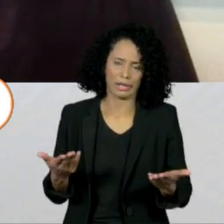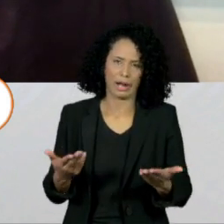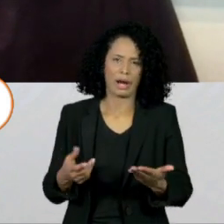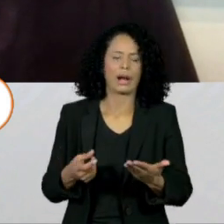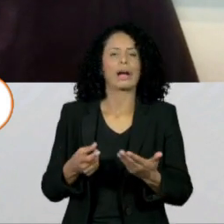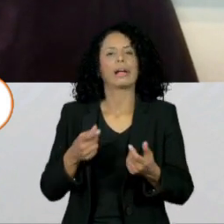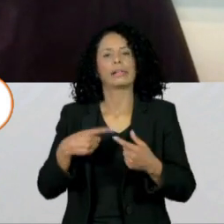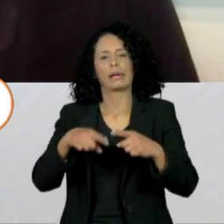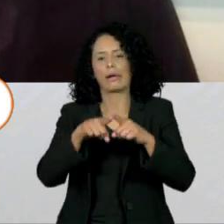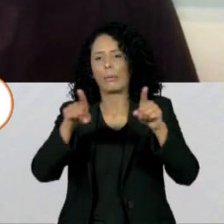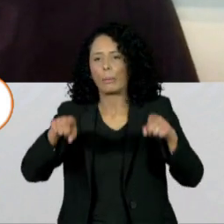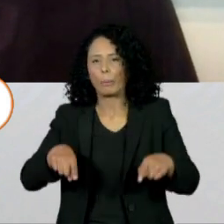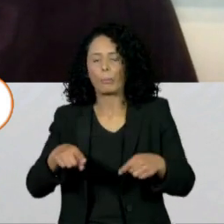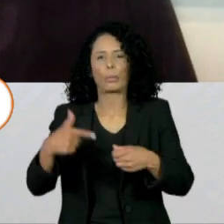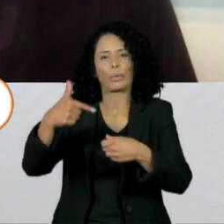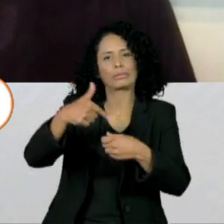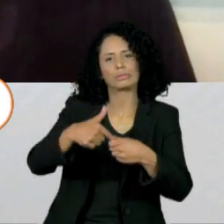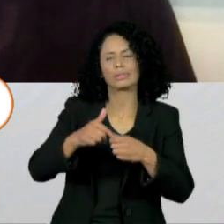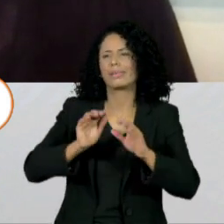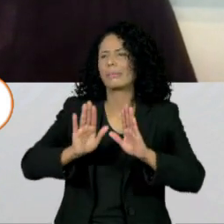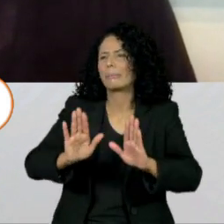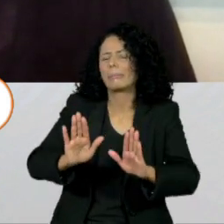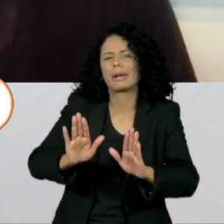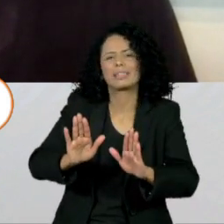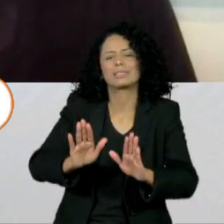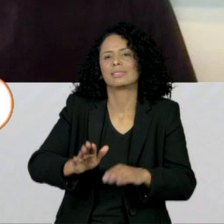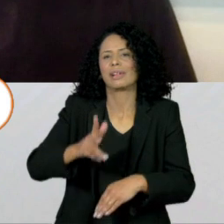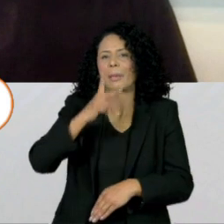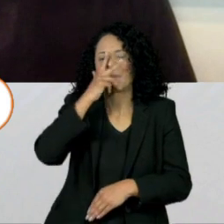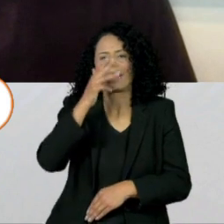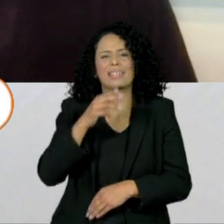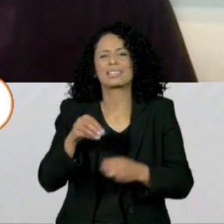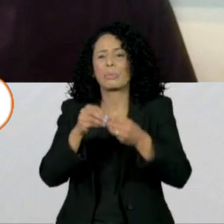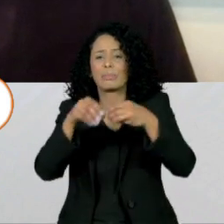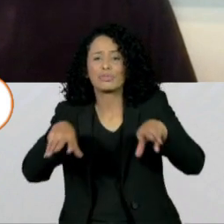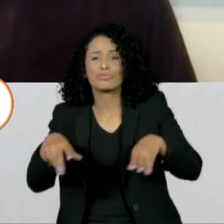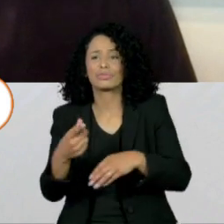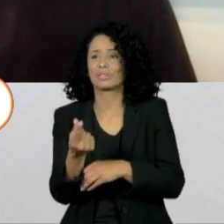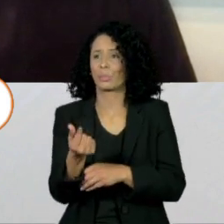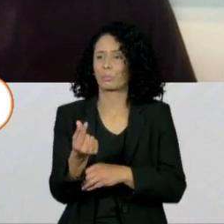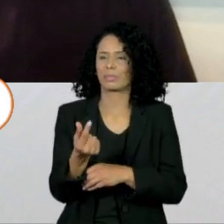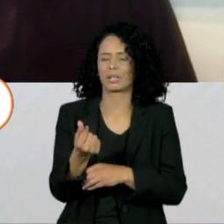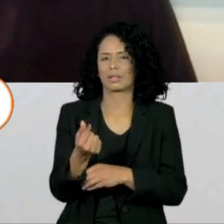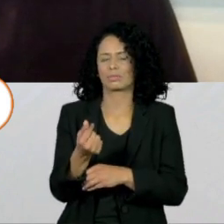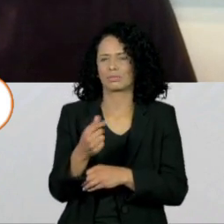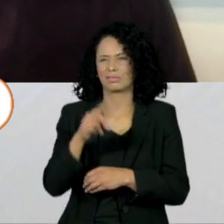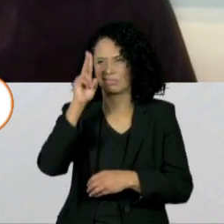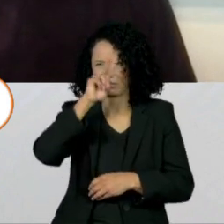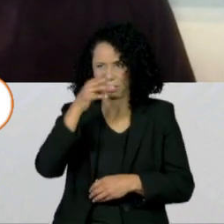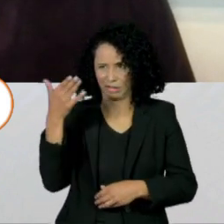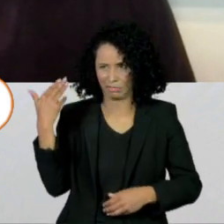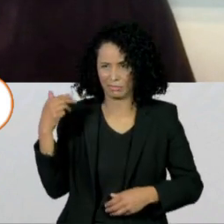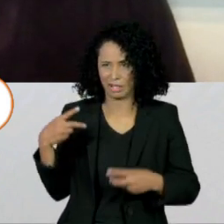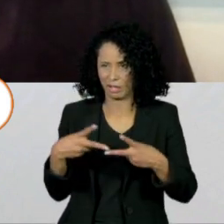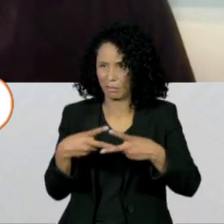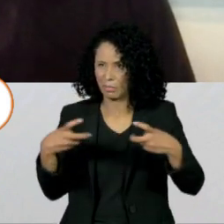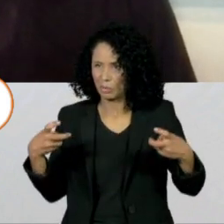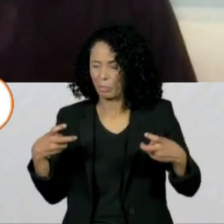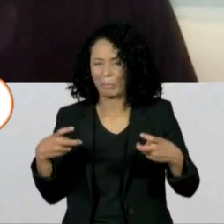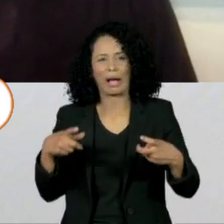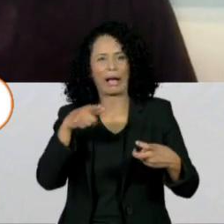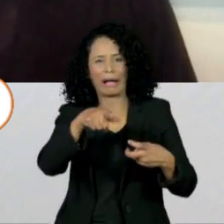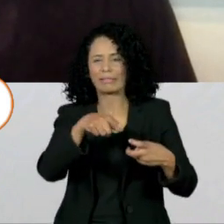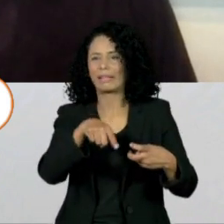caso da gasolina e o diesel, tem outros pormenores que acabam afetando o preço. Lembra que quando o Petrobras dá aumento na refinaria,